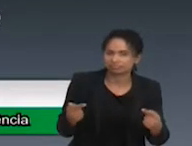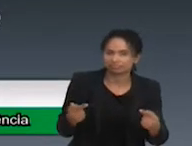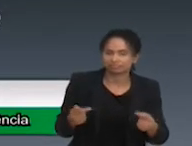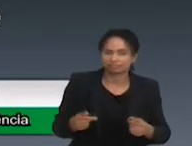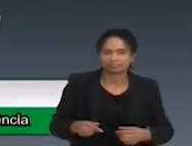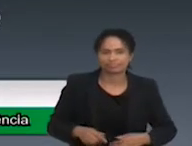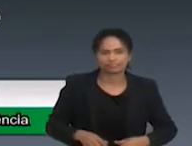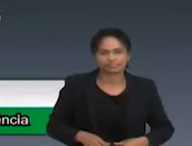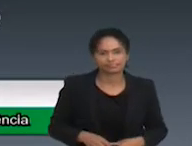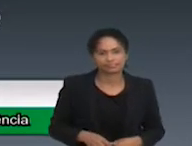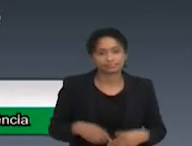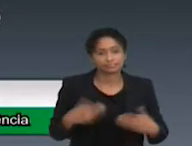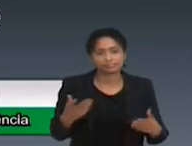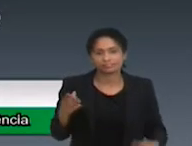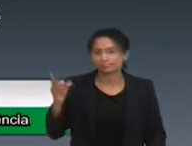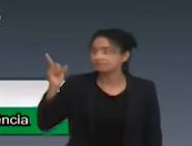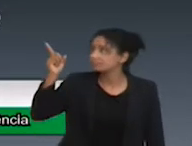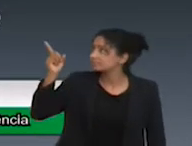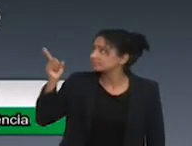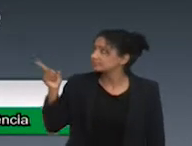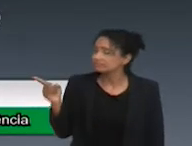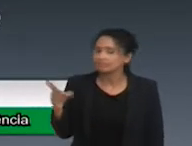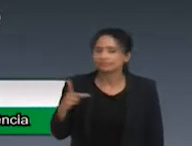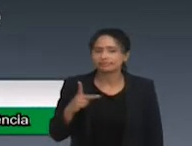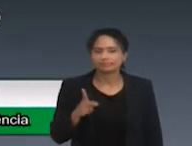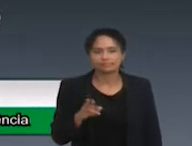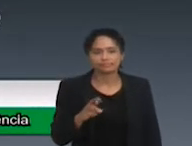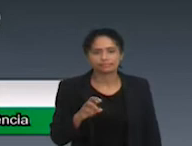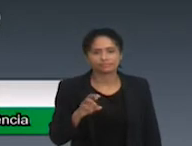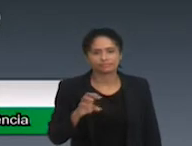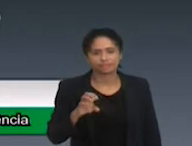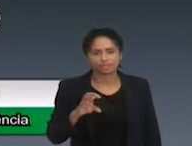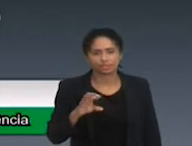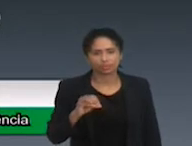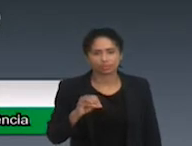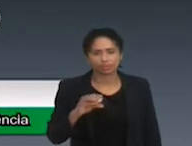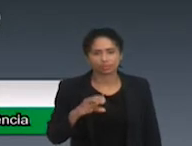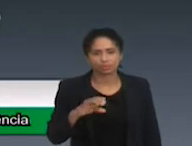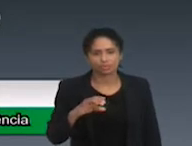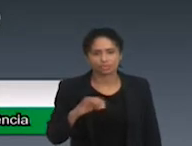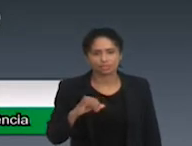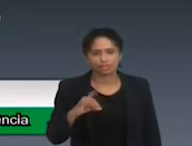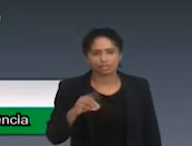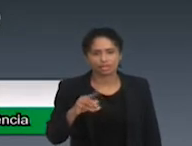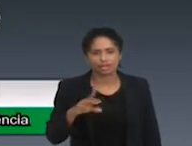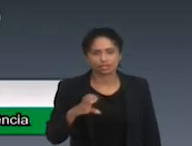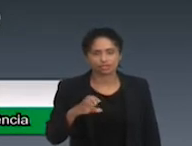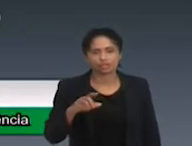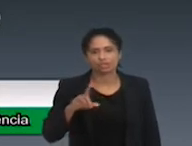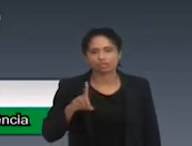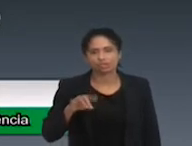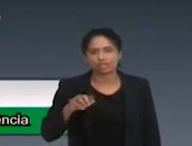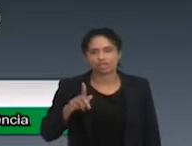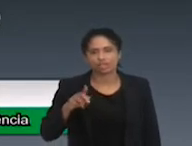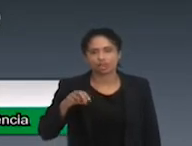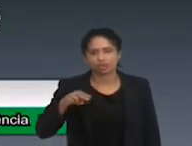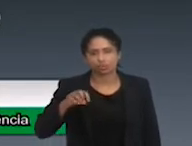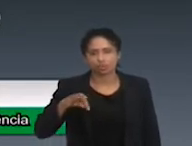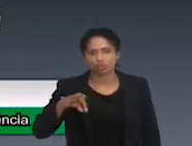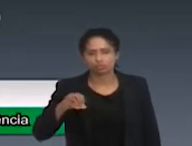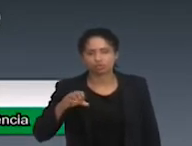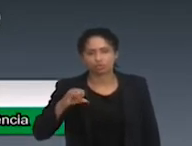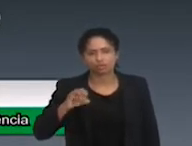Bom, então, o que é prognóstico? Prognóstico é o futuro. E como que a gente vai ter um bom futuro para nossas crianças que têm algum tipo de